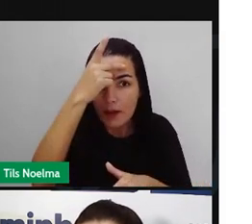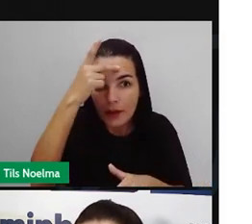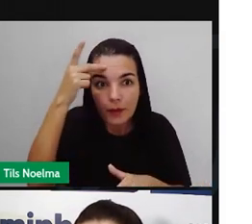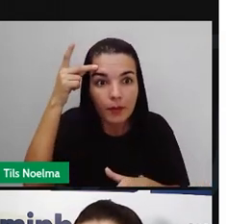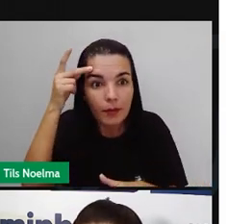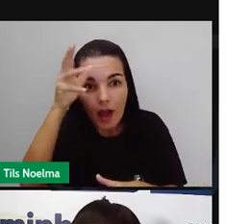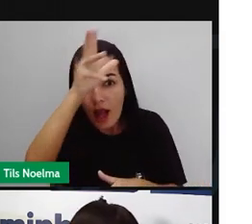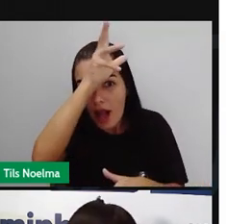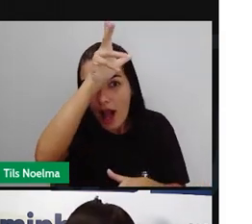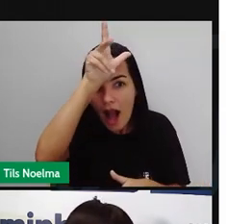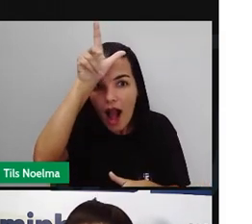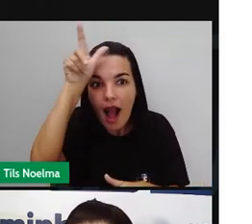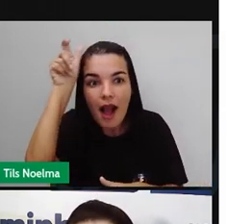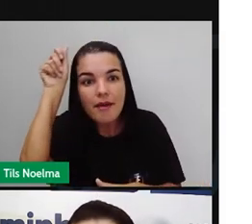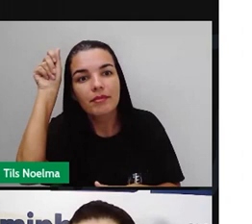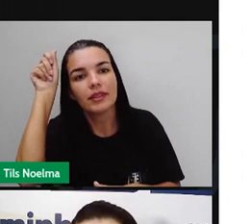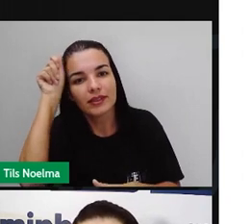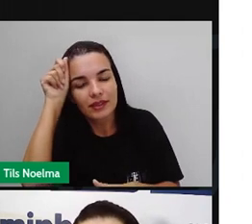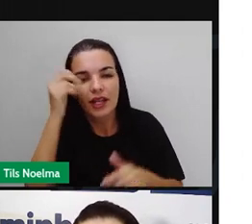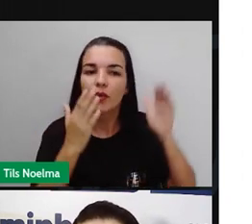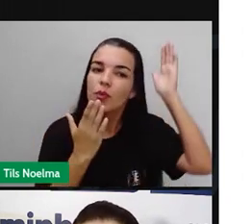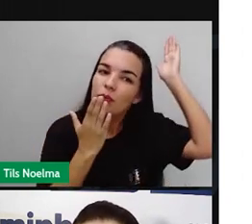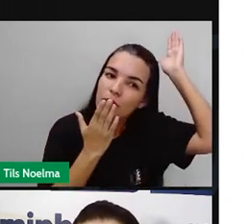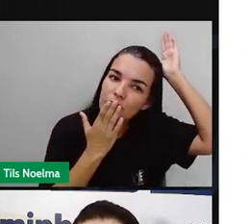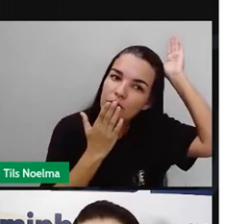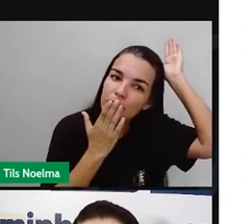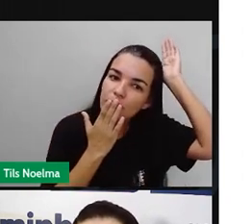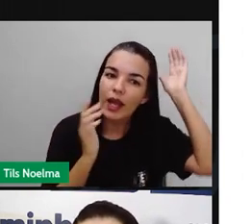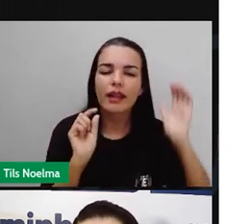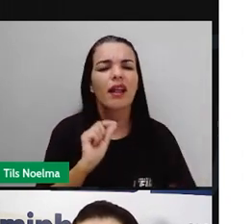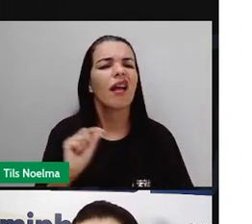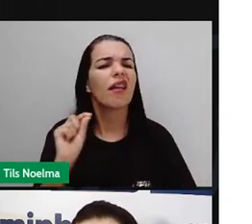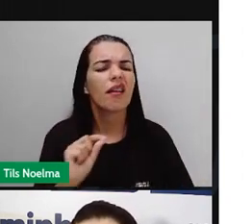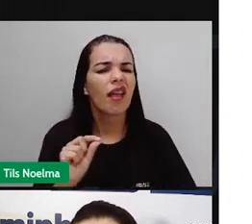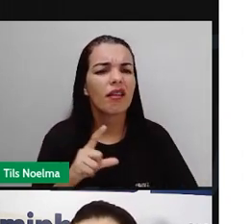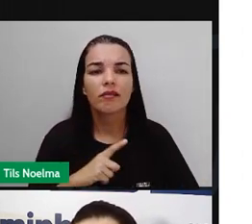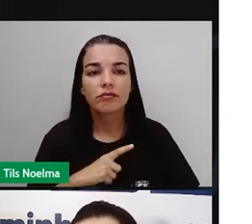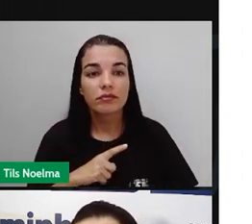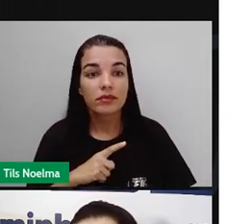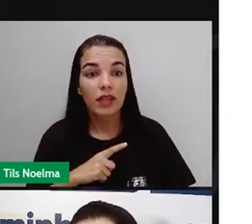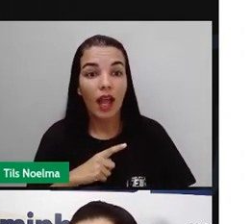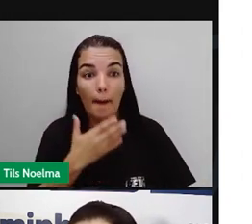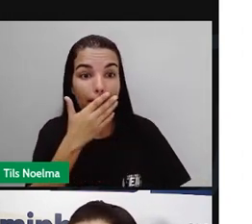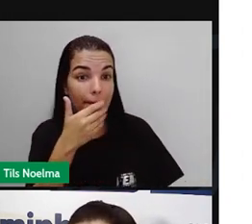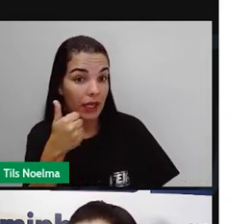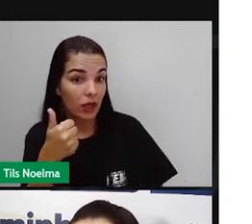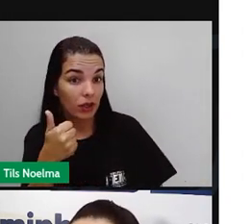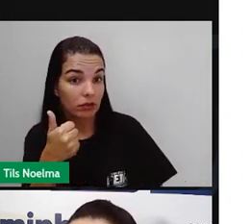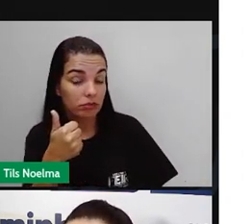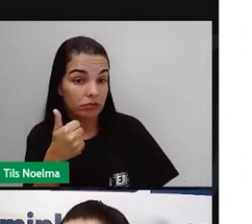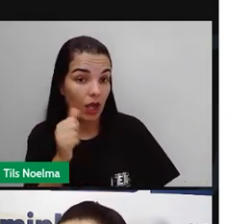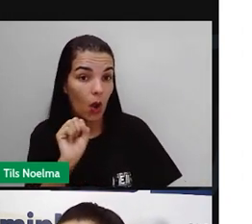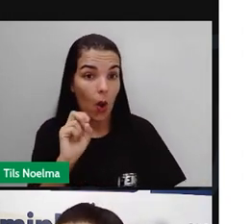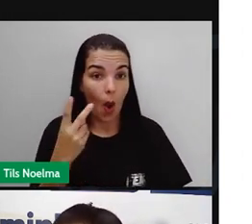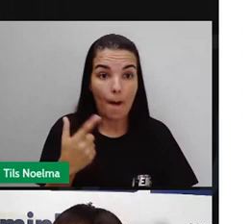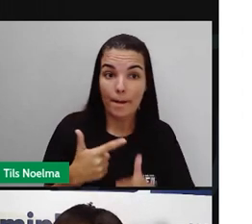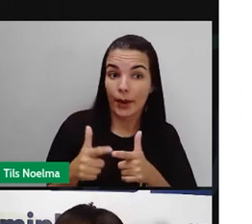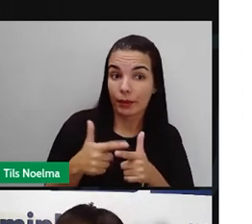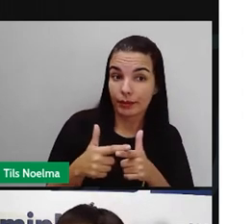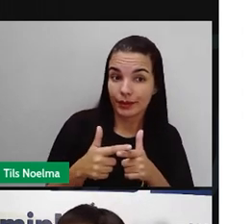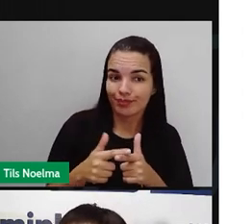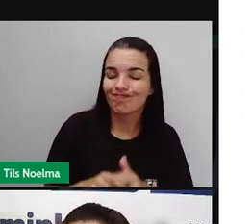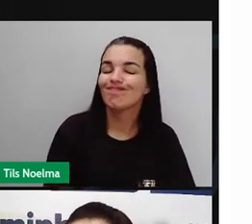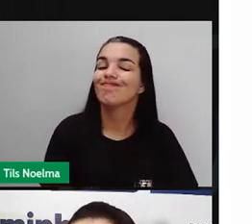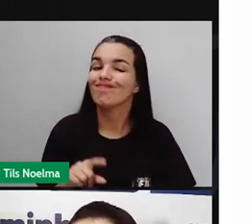indígenas e para o ambiente. Então, para quem aí que essa migração trouxe consequências? Trouxe consequências para o meio